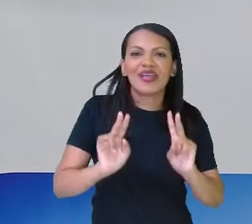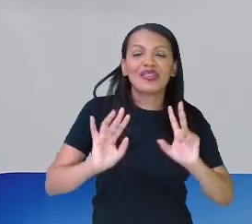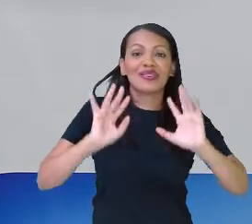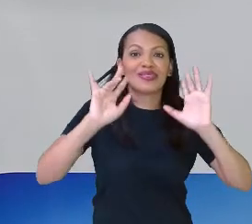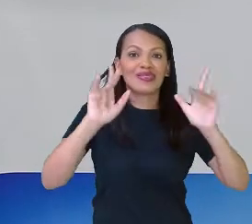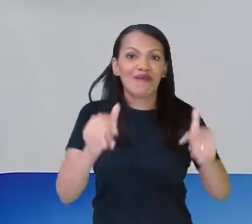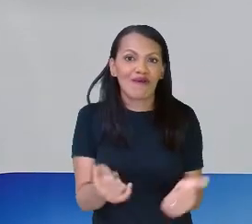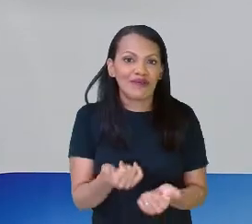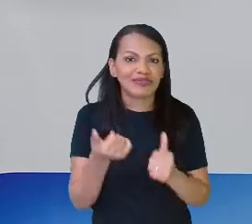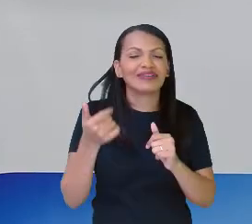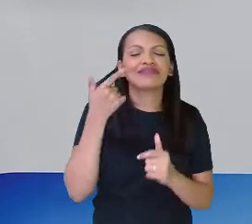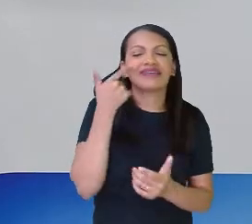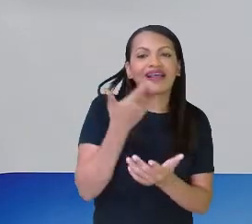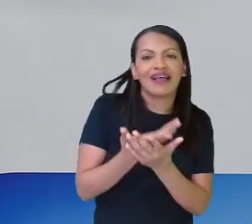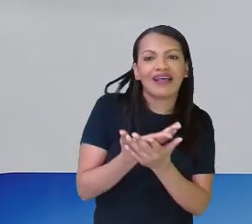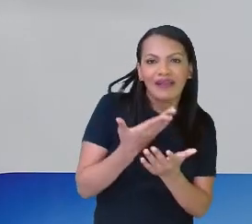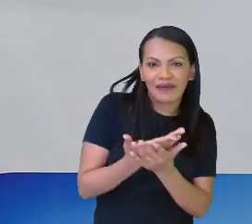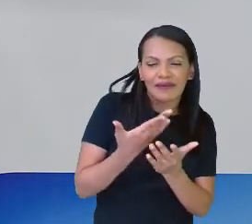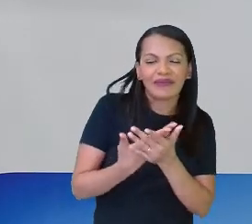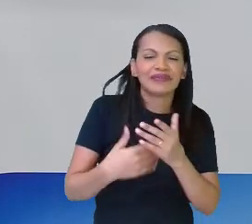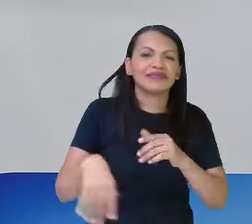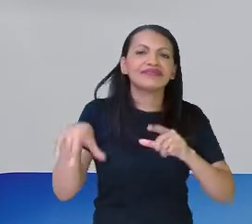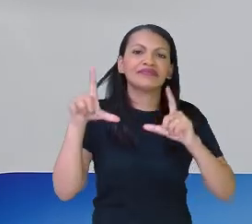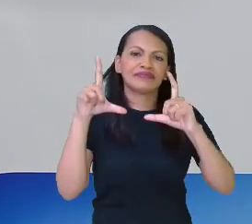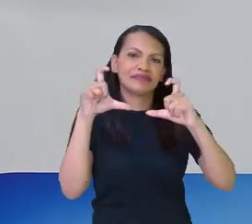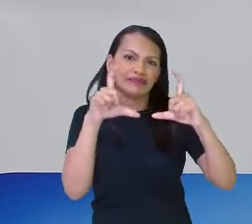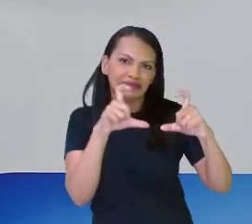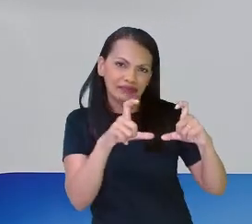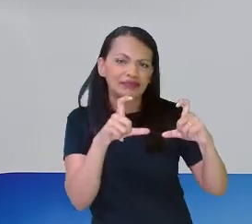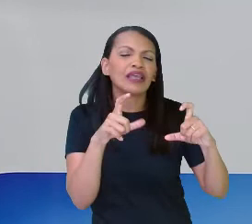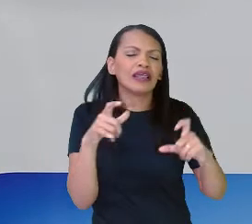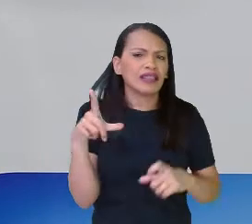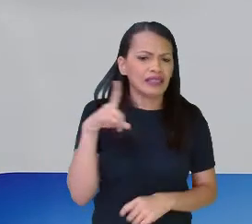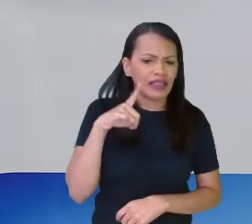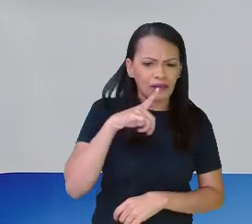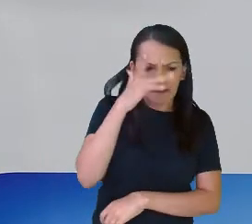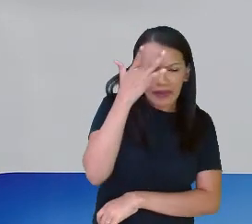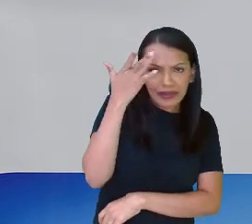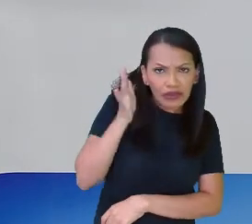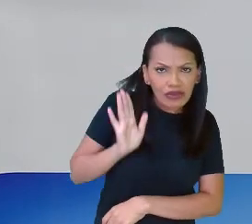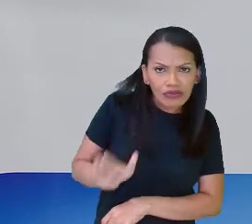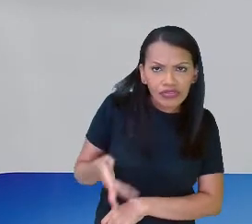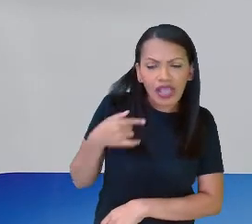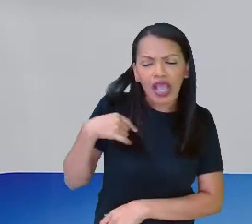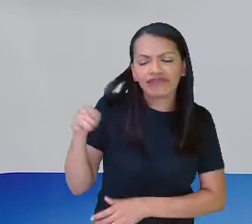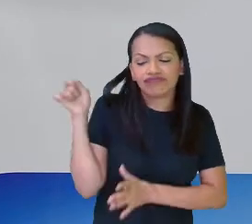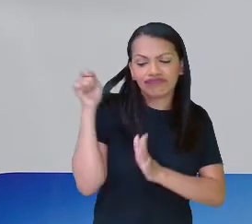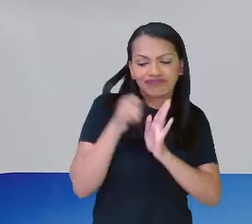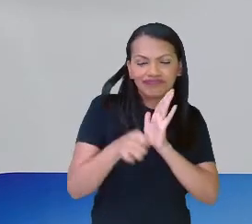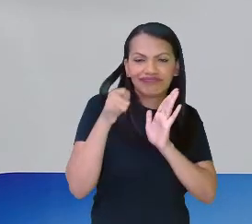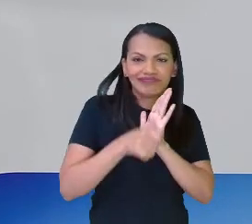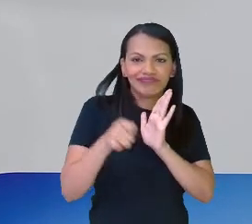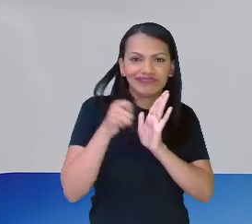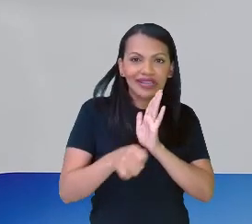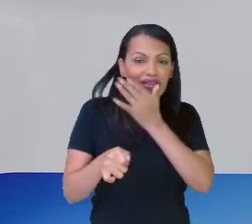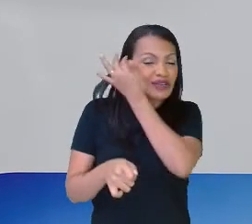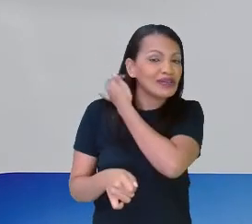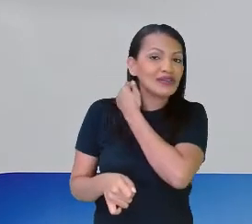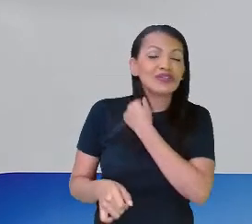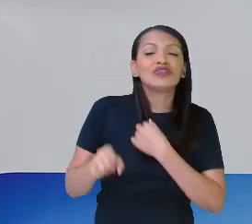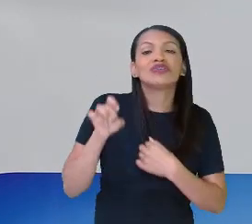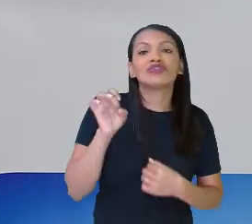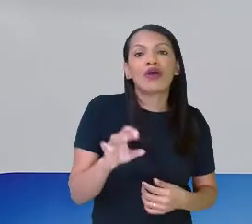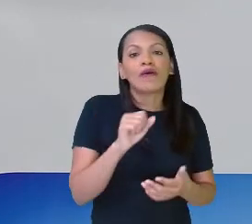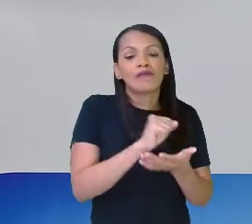printa a tela, faz exercício, porque tem gente, viu, que já fica aí prontinho, com o lápis na mão, só para fazer